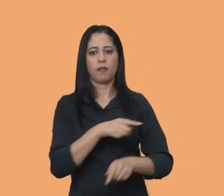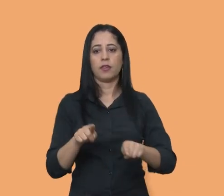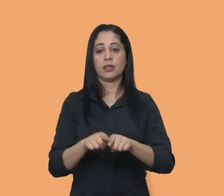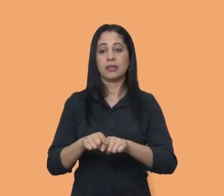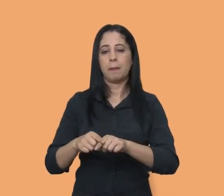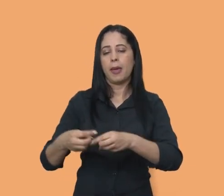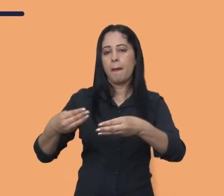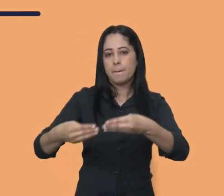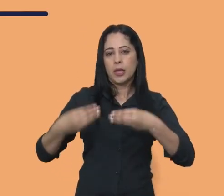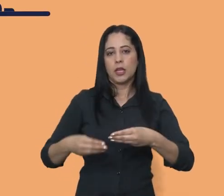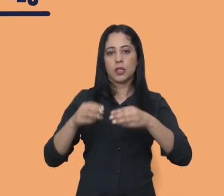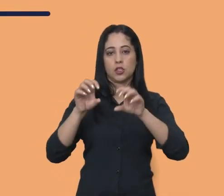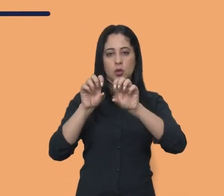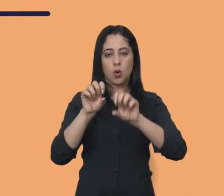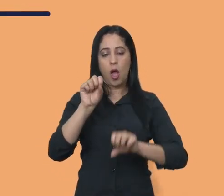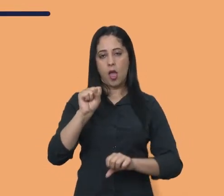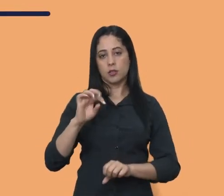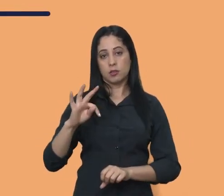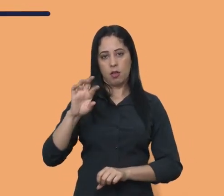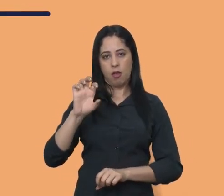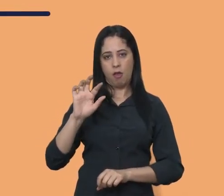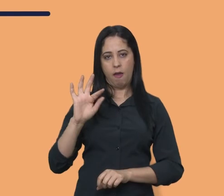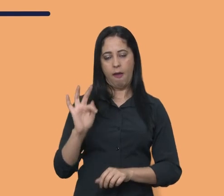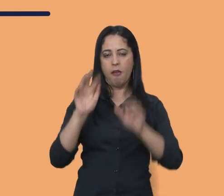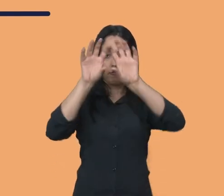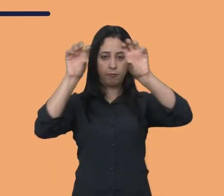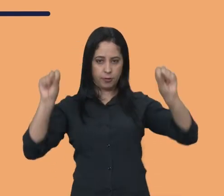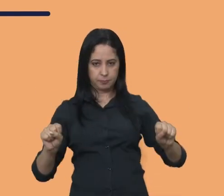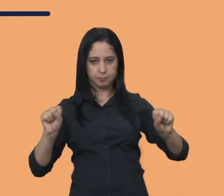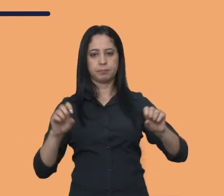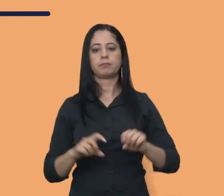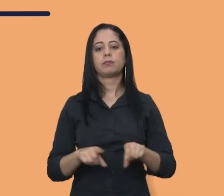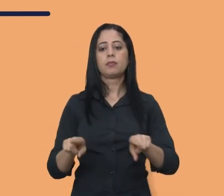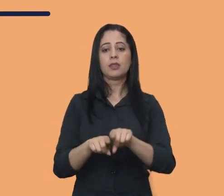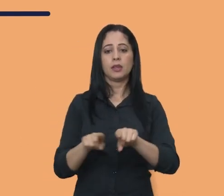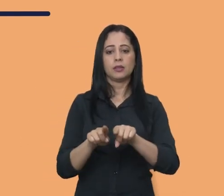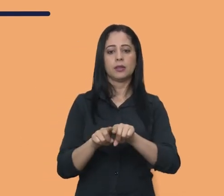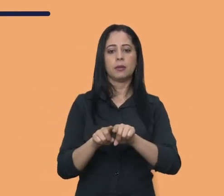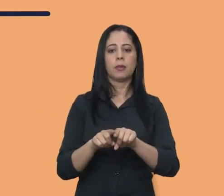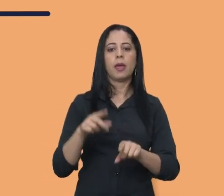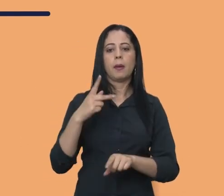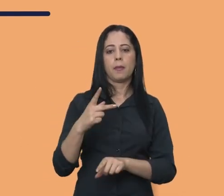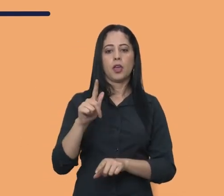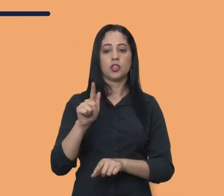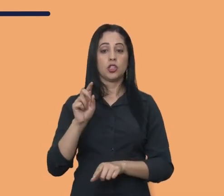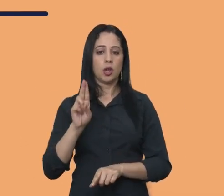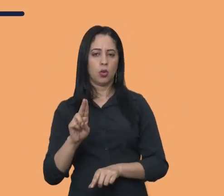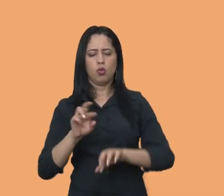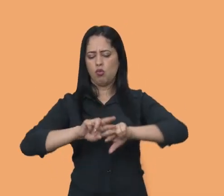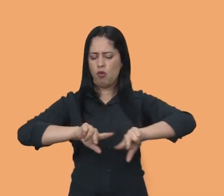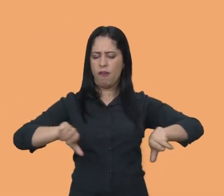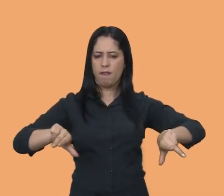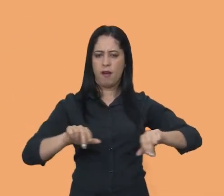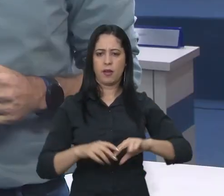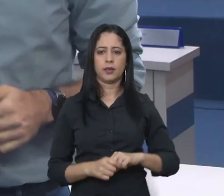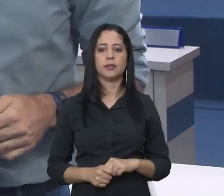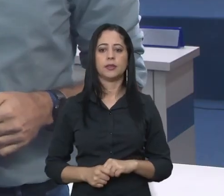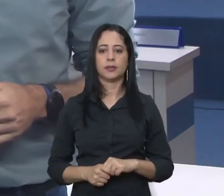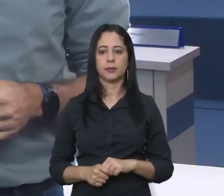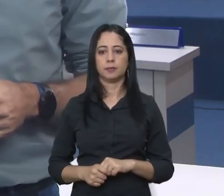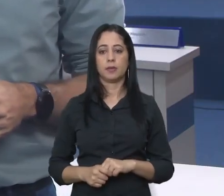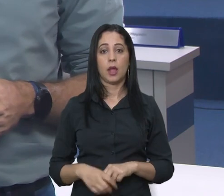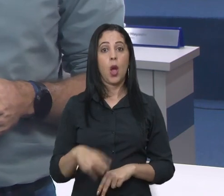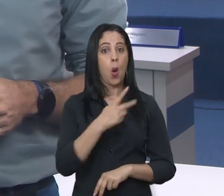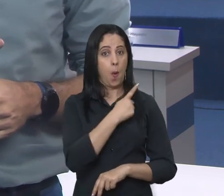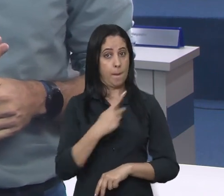superiores além de presidente e diretores do banco central procurador-geral da república entre outros o